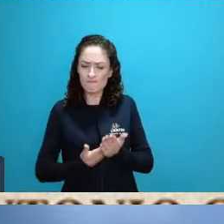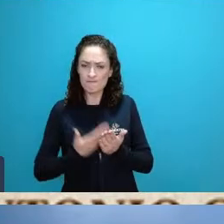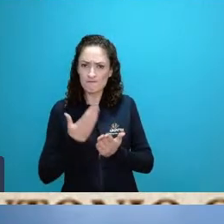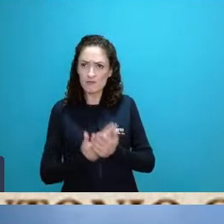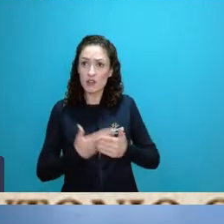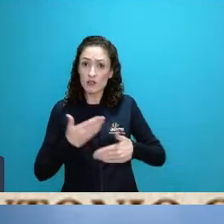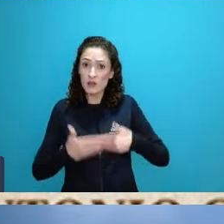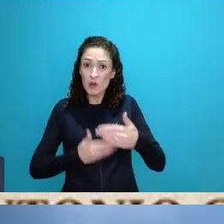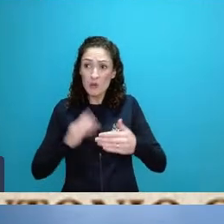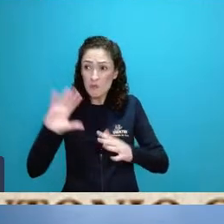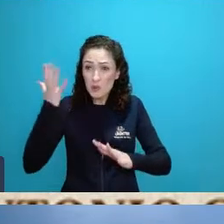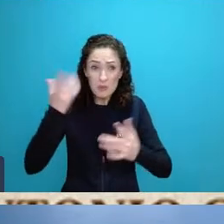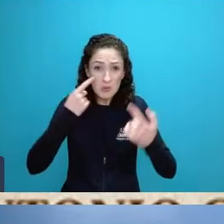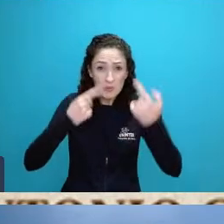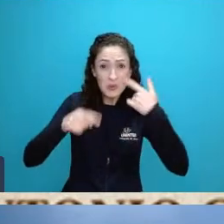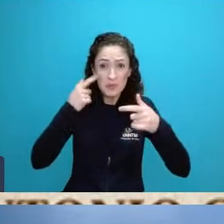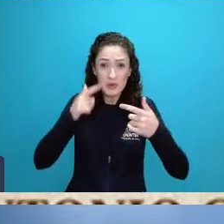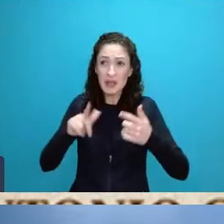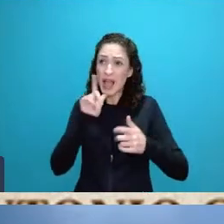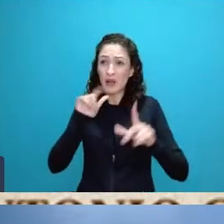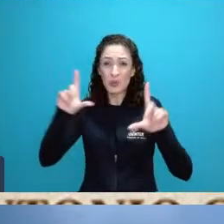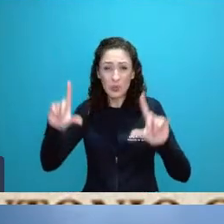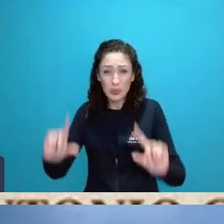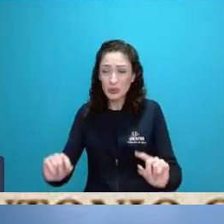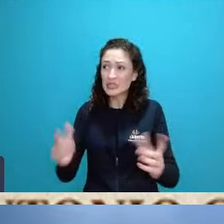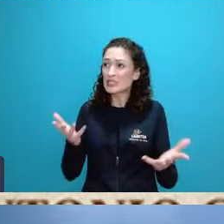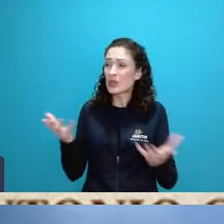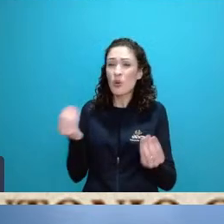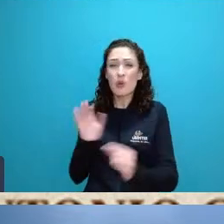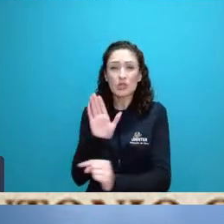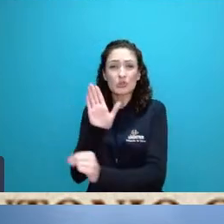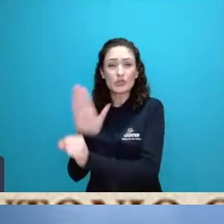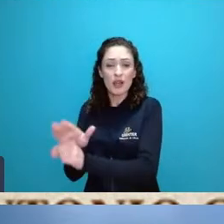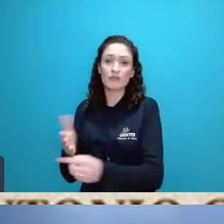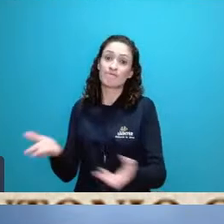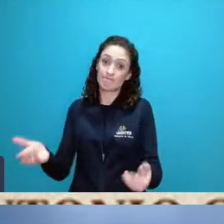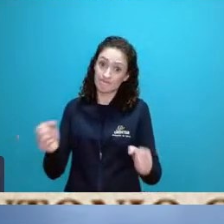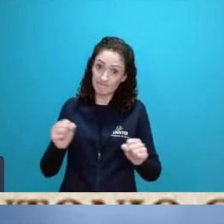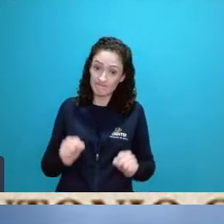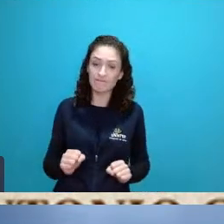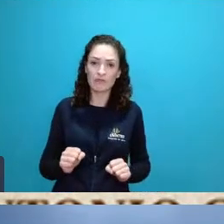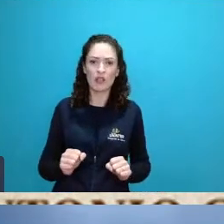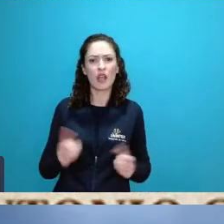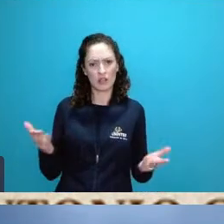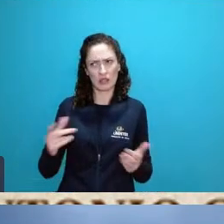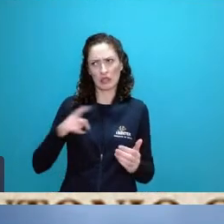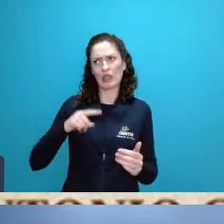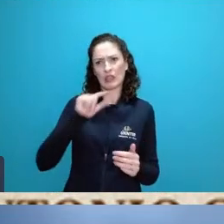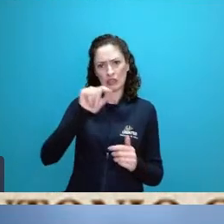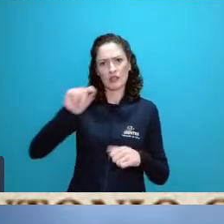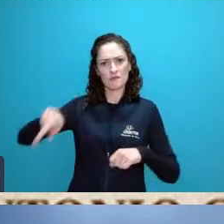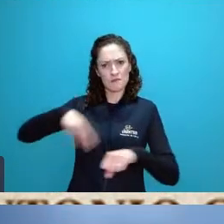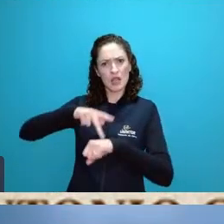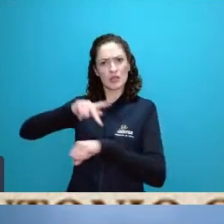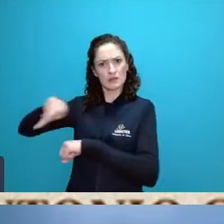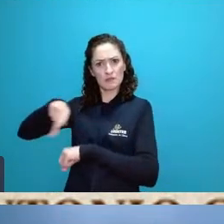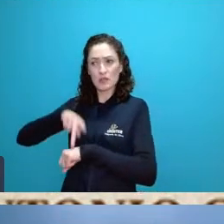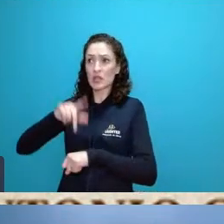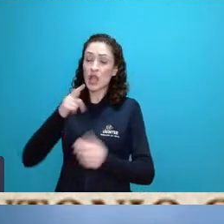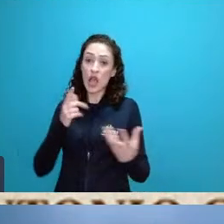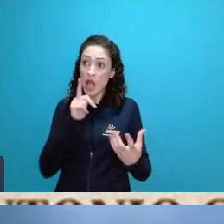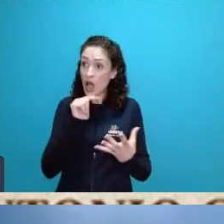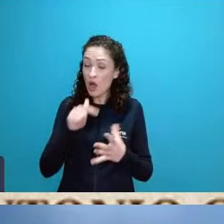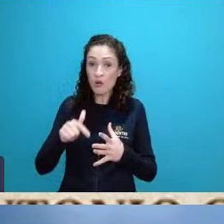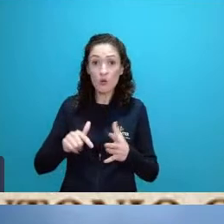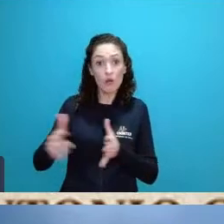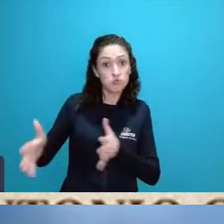hídricos que nós estamos sofrendo num dos países com a maior riqueza de recursos hídricos do planeta e